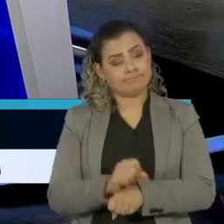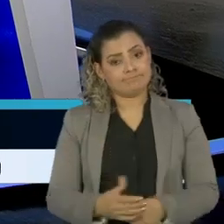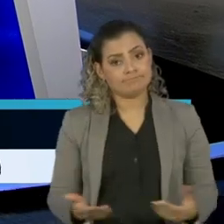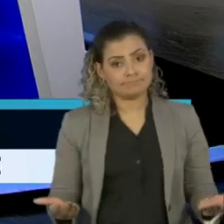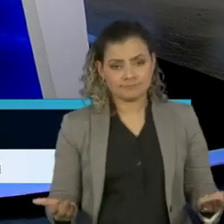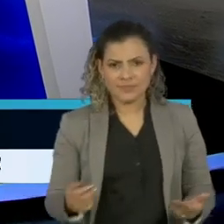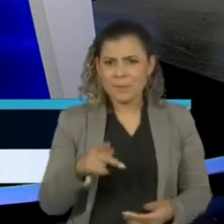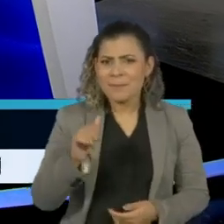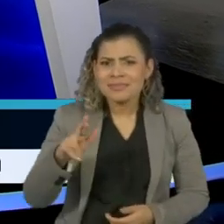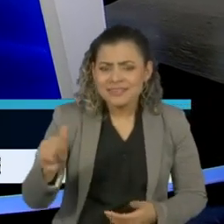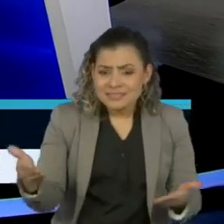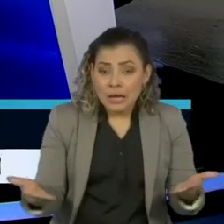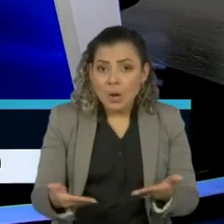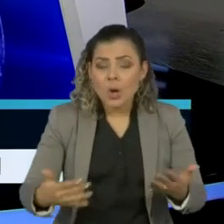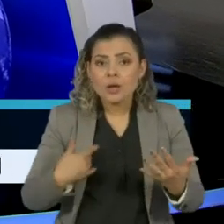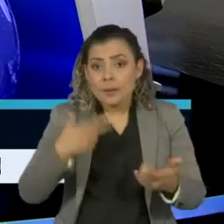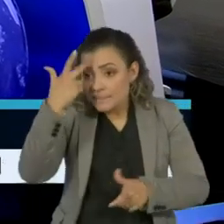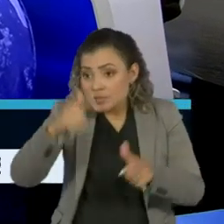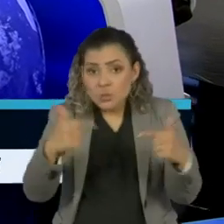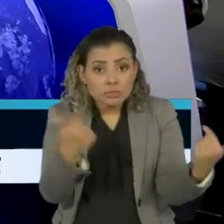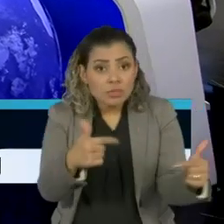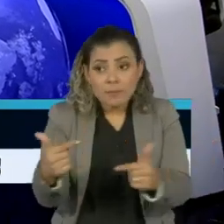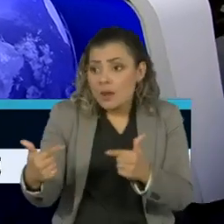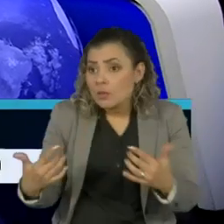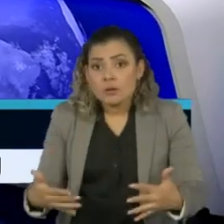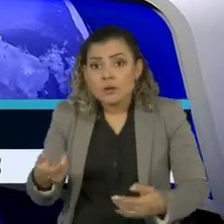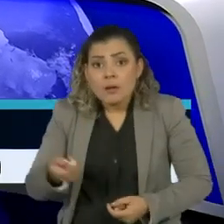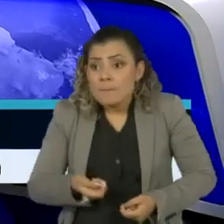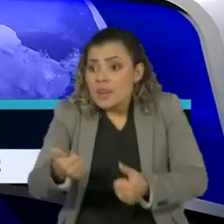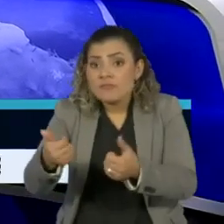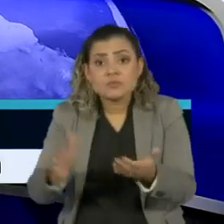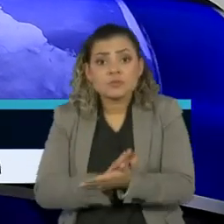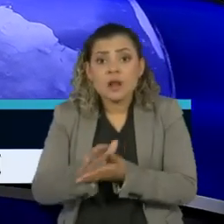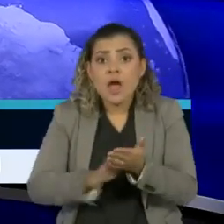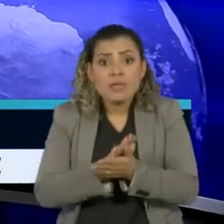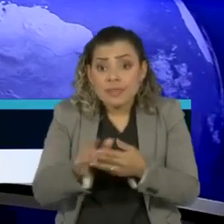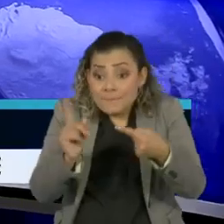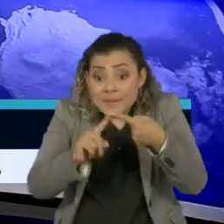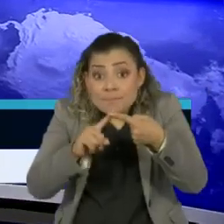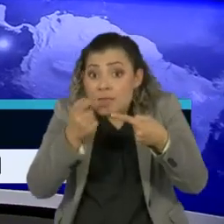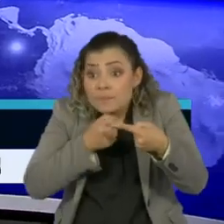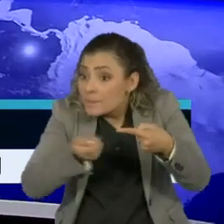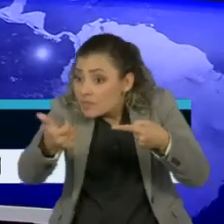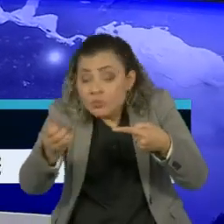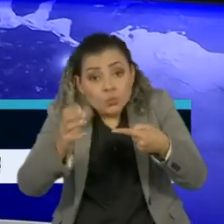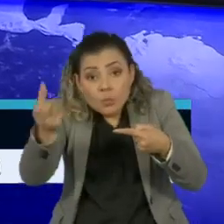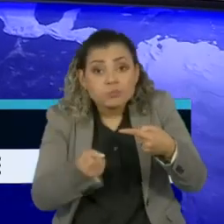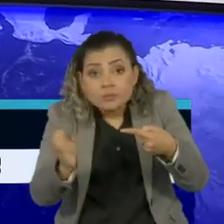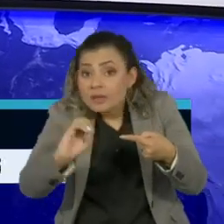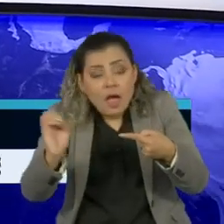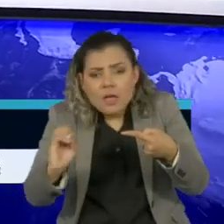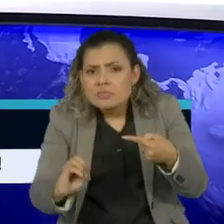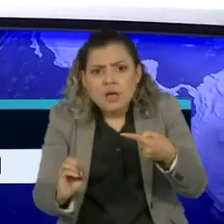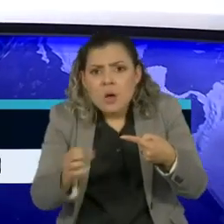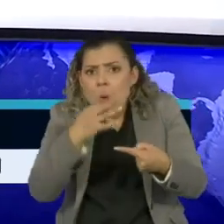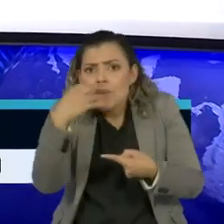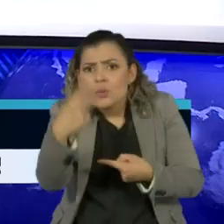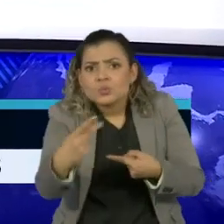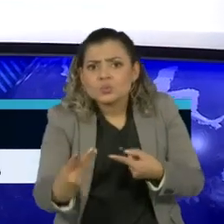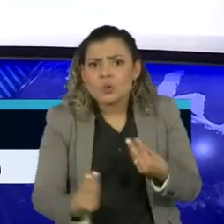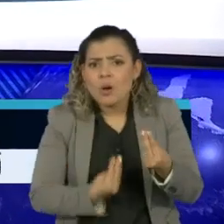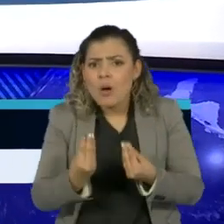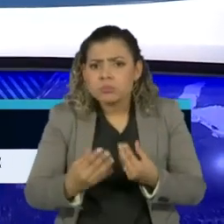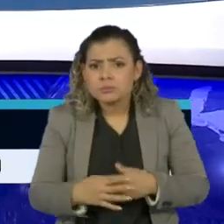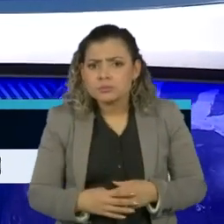Patrícia, nessa altura do campeonato, milhões de trabalhadores ainda não receberam a primeira parcela do auxílio. Qual a sua avaliação sobre esse sistema?